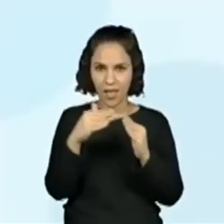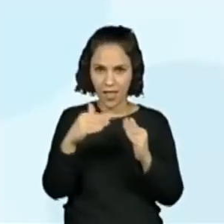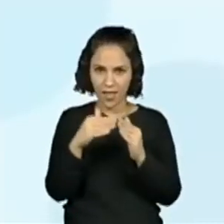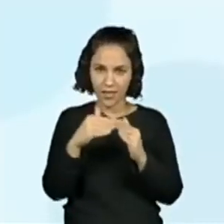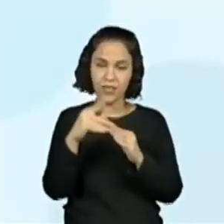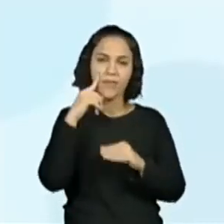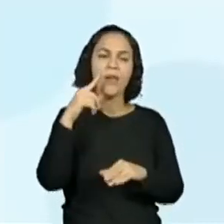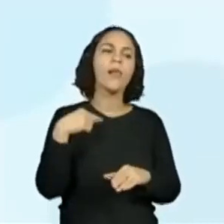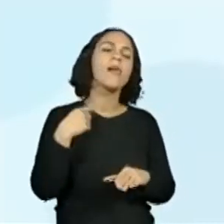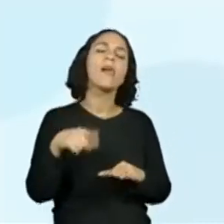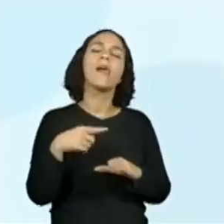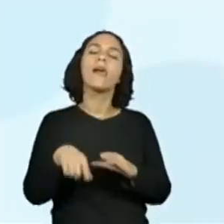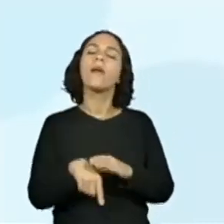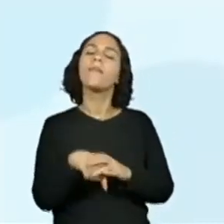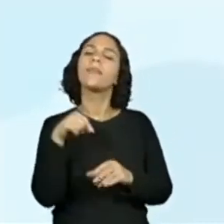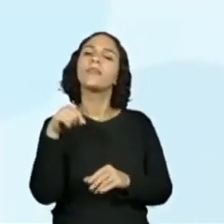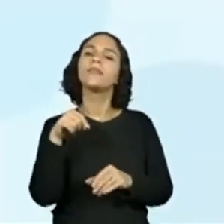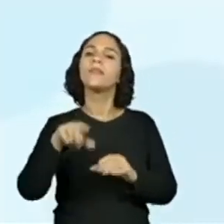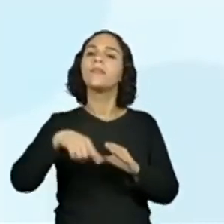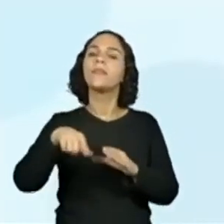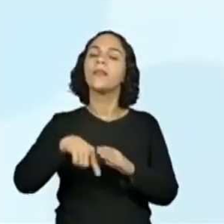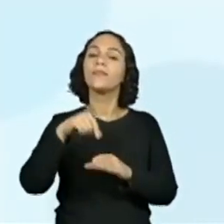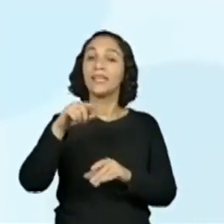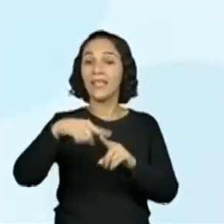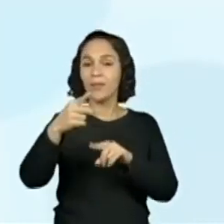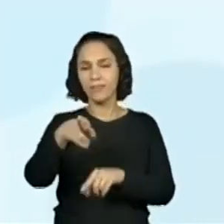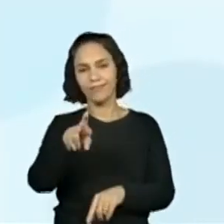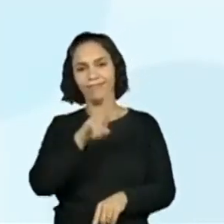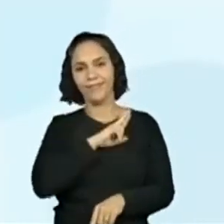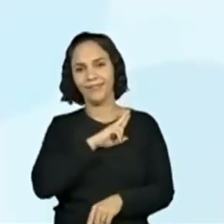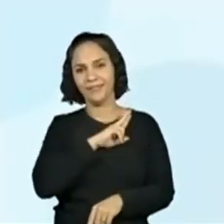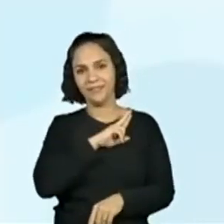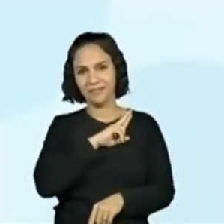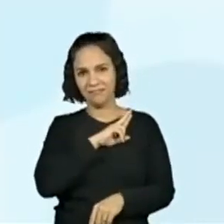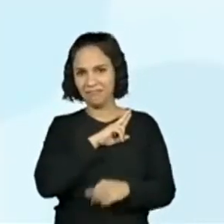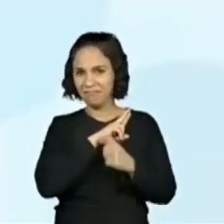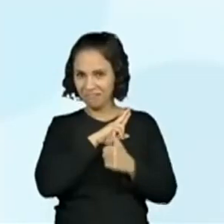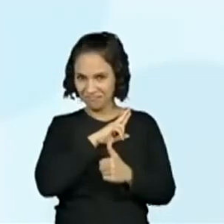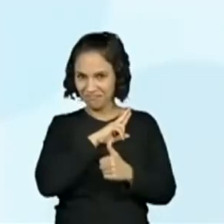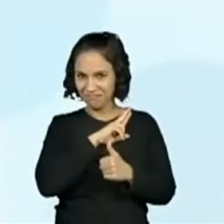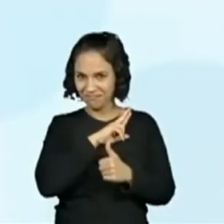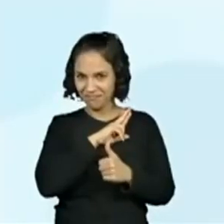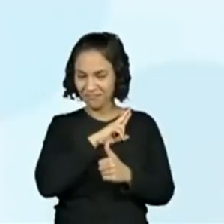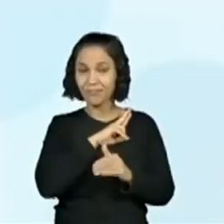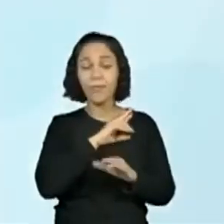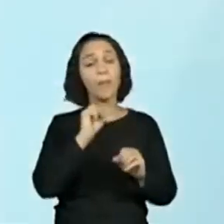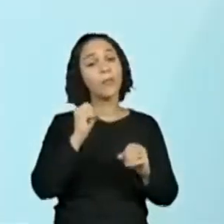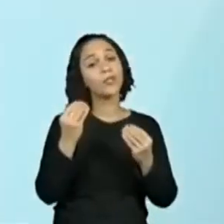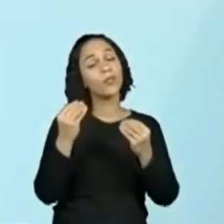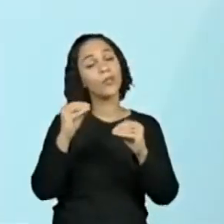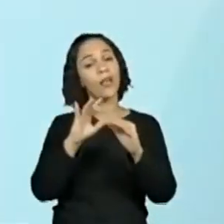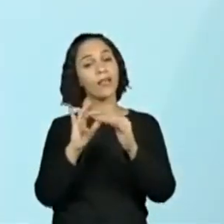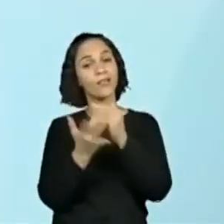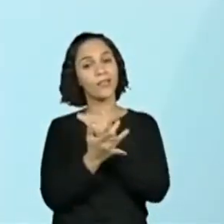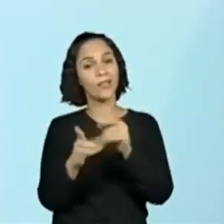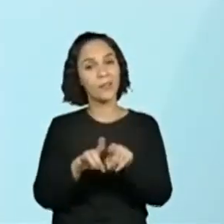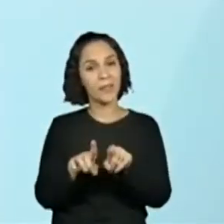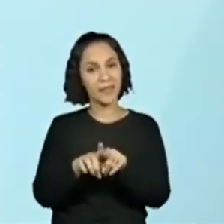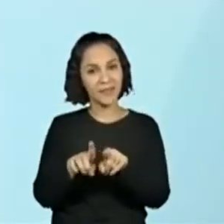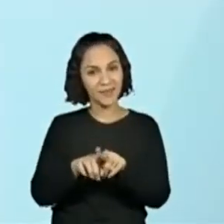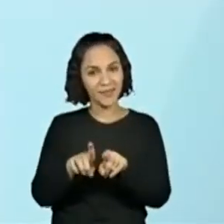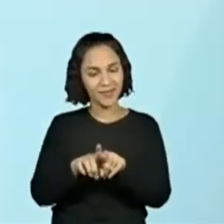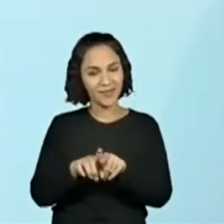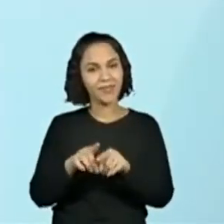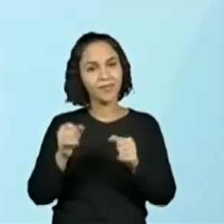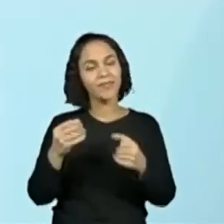Vão pensar em casa, bonitinho. E depois vocês vão trazer a resposta pra gente. E pode marcar a gente nas redes sociais, certo?